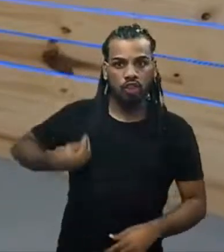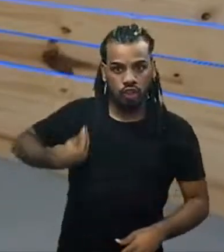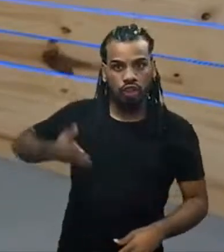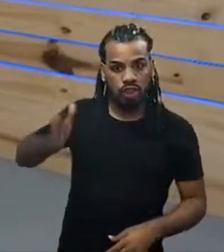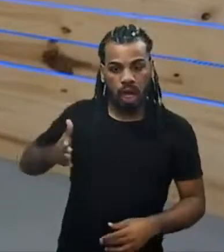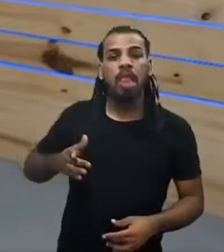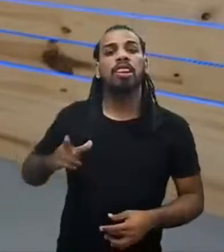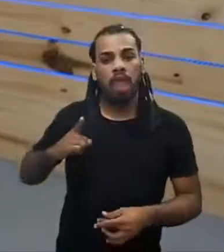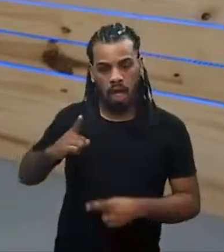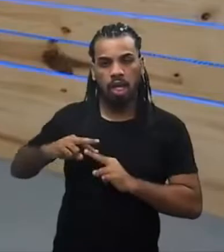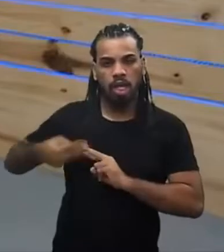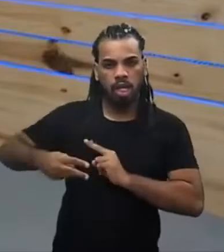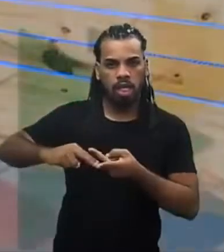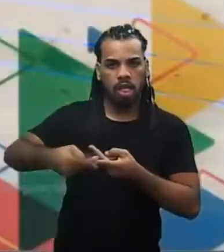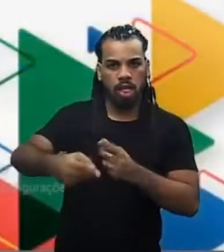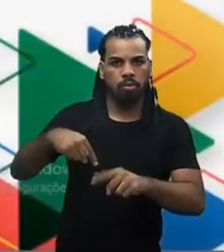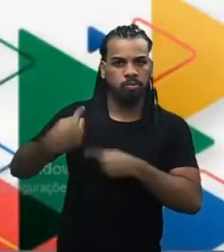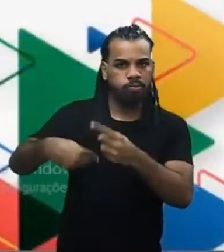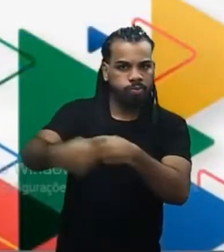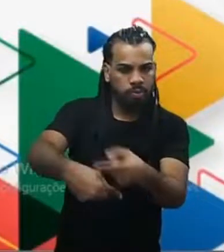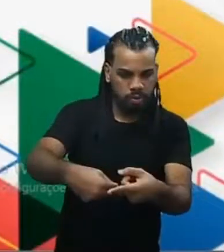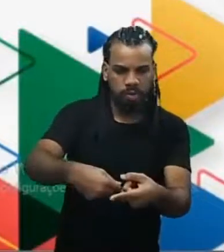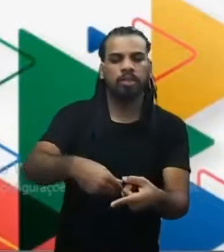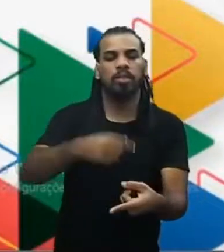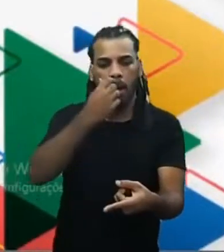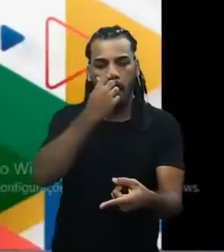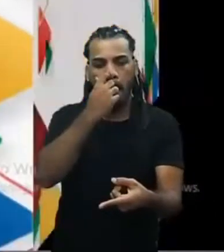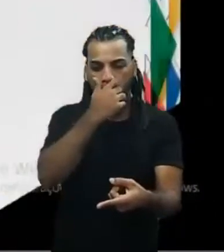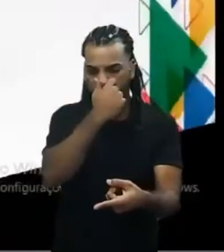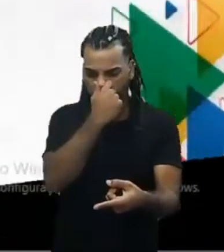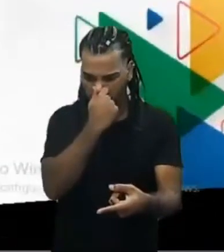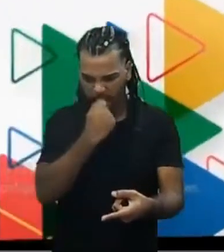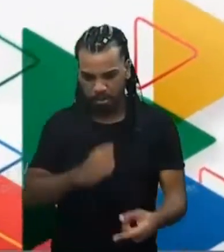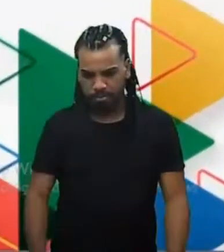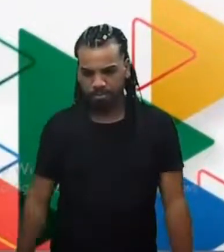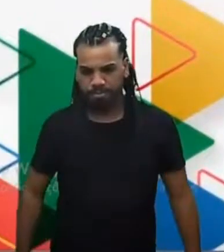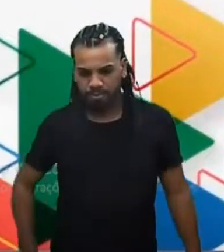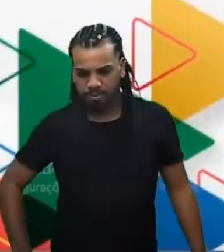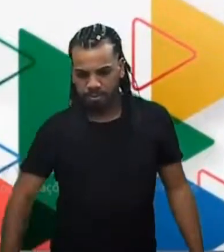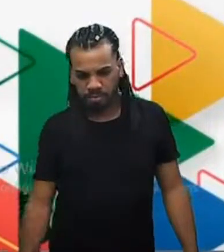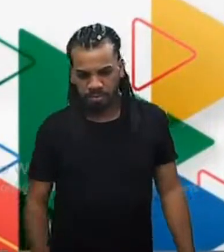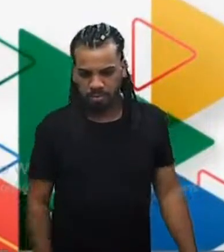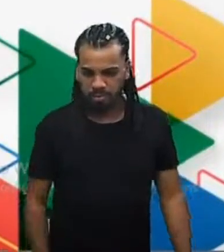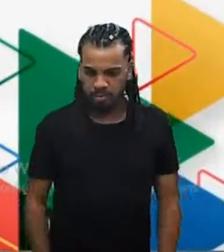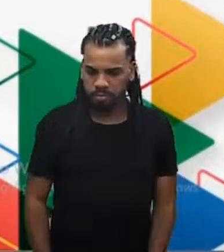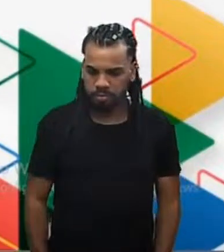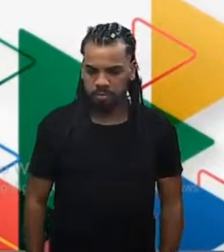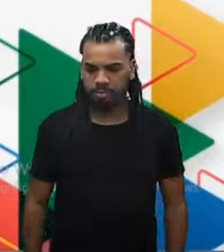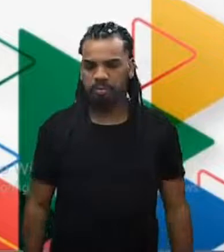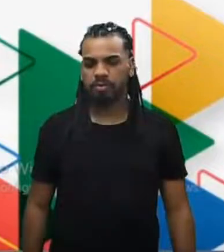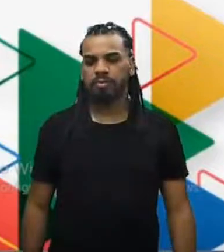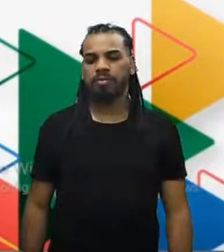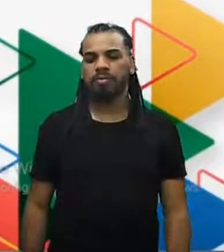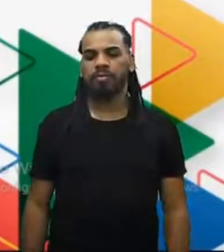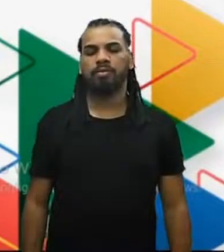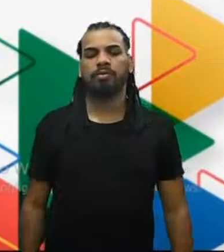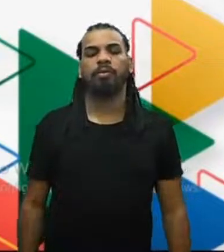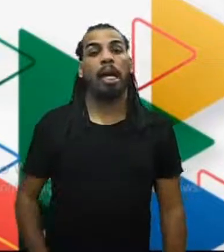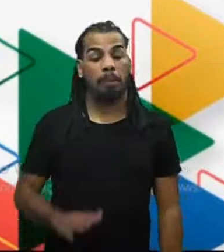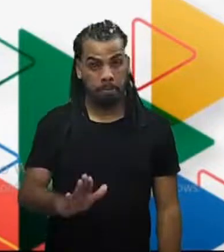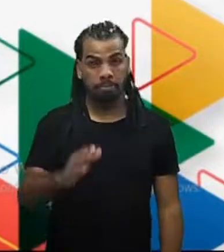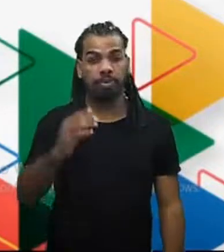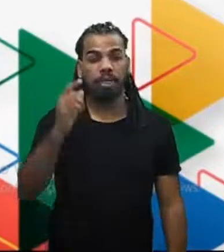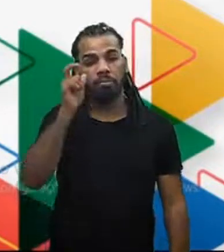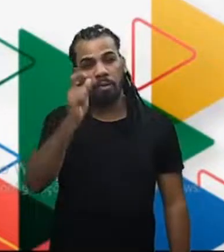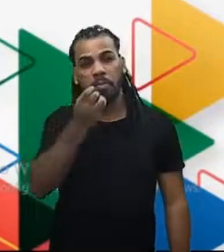vivem há muito mais do que 522 anos. Tá bem? É interessante da gente saber que na